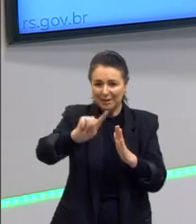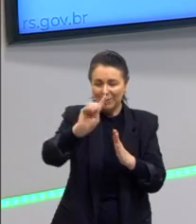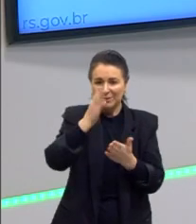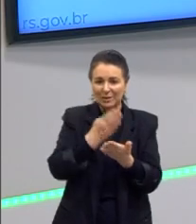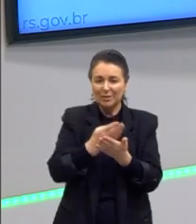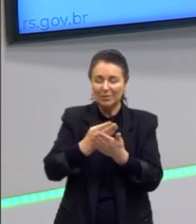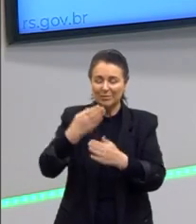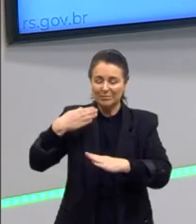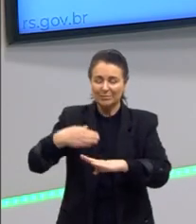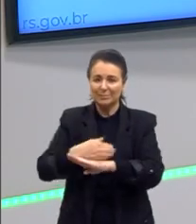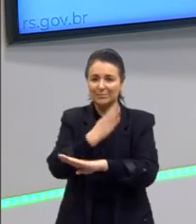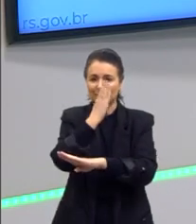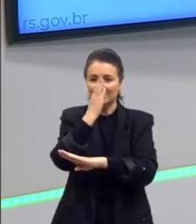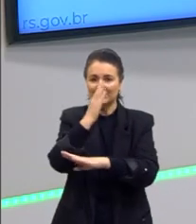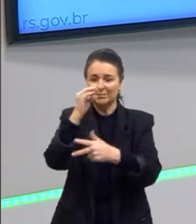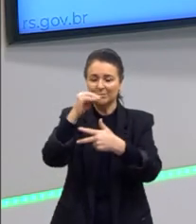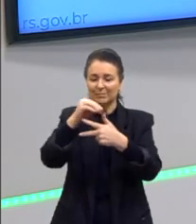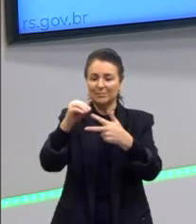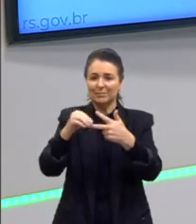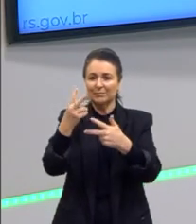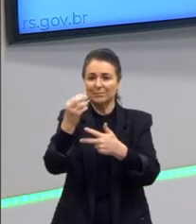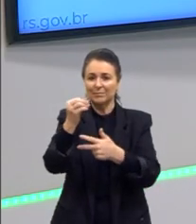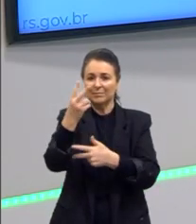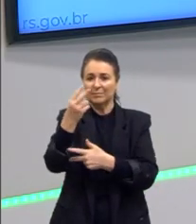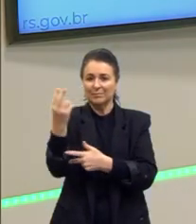Partiu Passar Enem 2022.-se